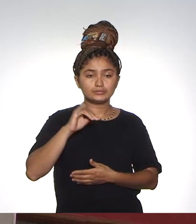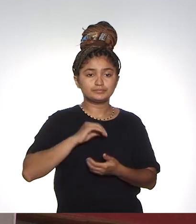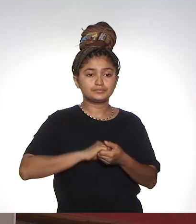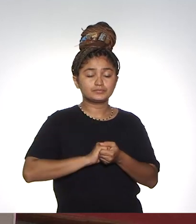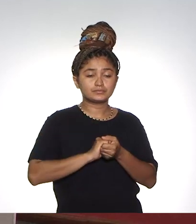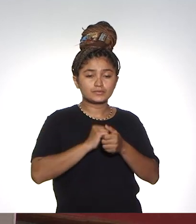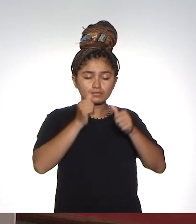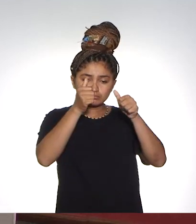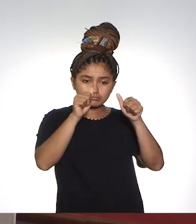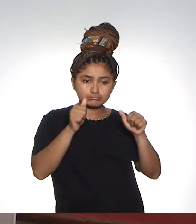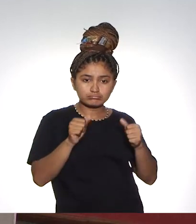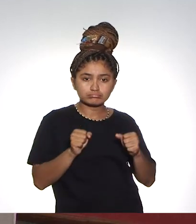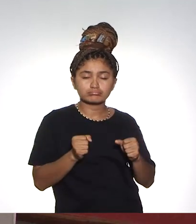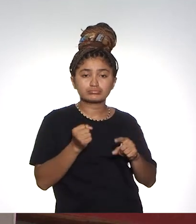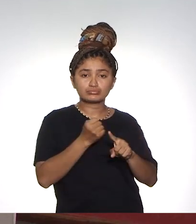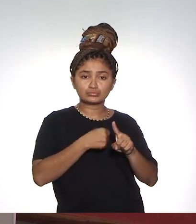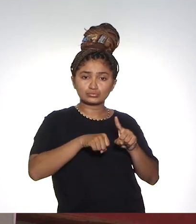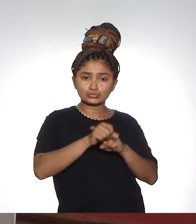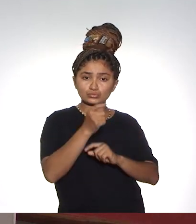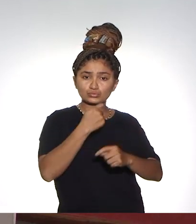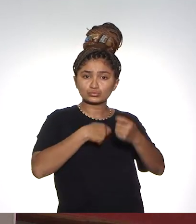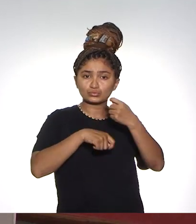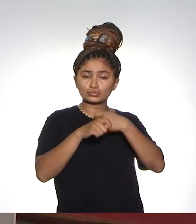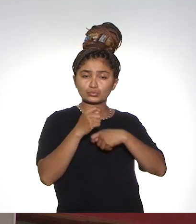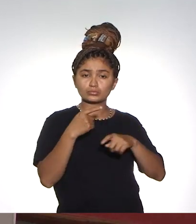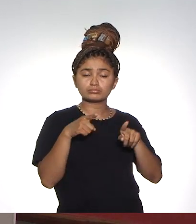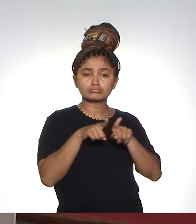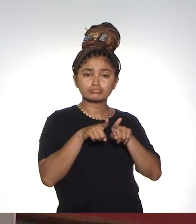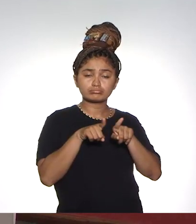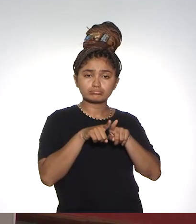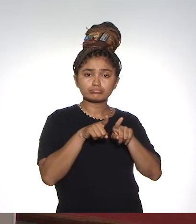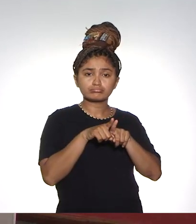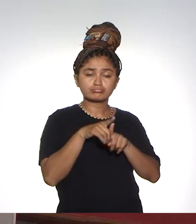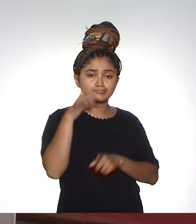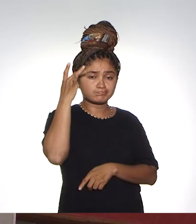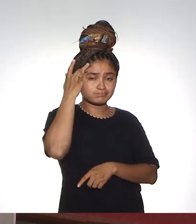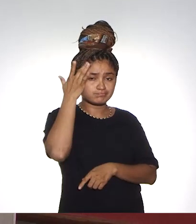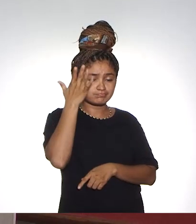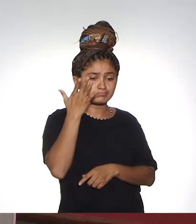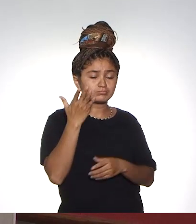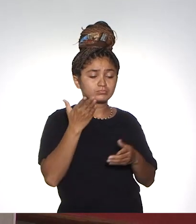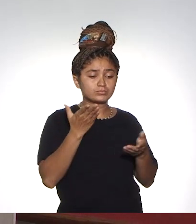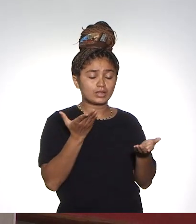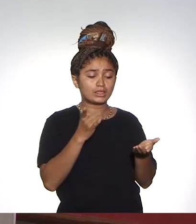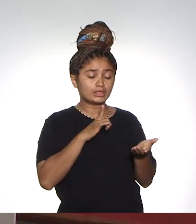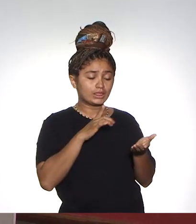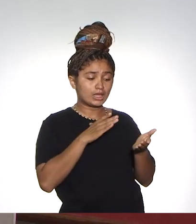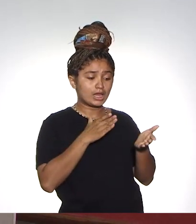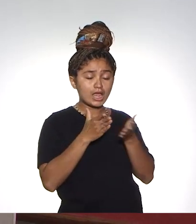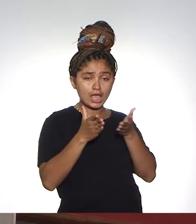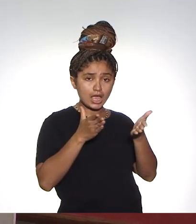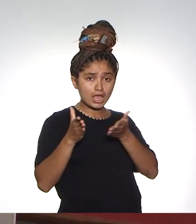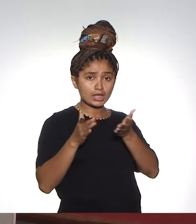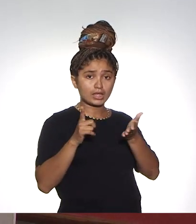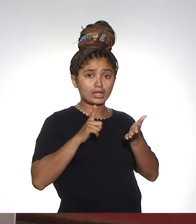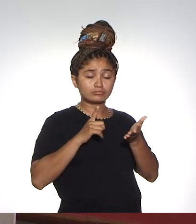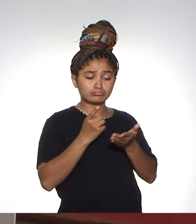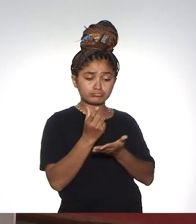para avaliação socioeconômica. Então, facilitar realmente para que os acadêmicos possam ter acesso